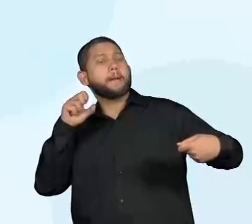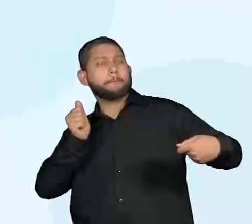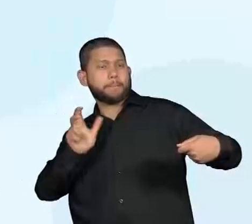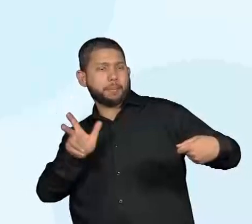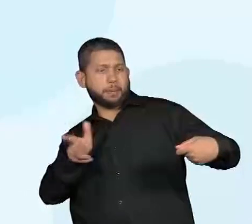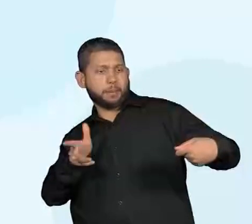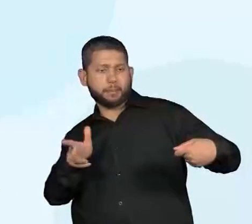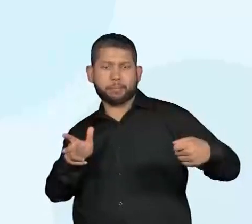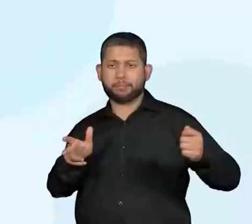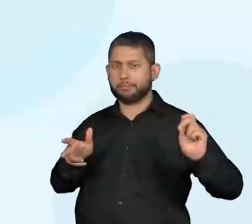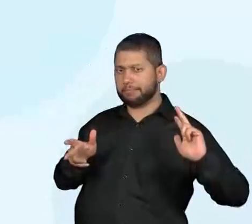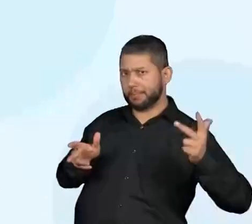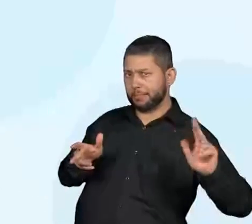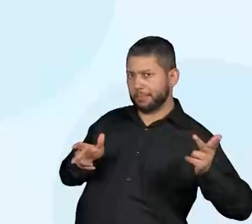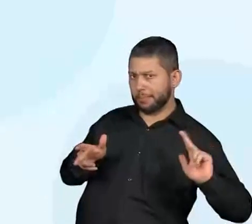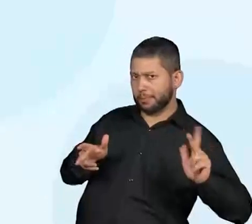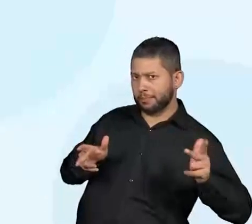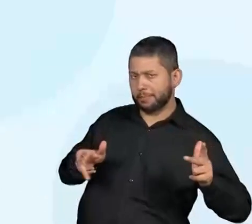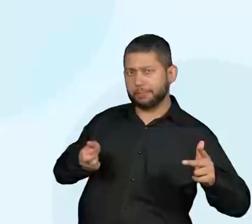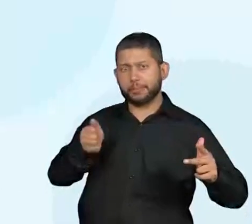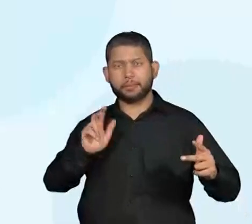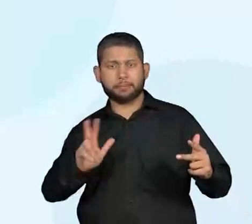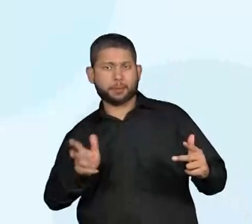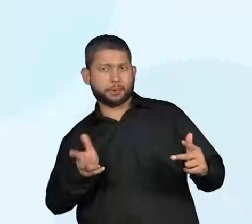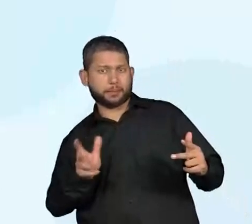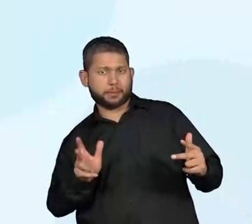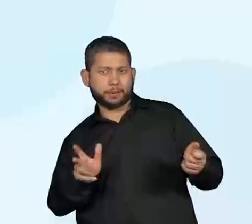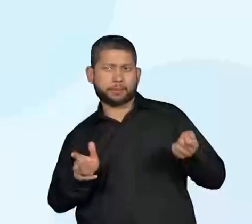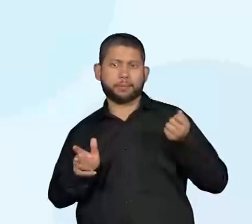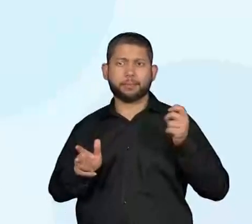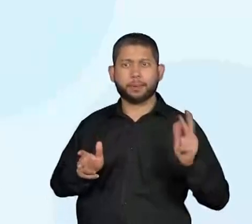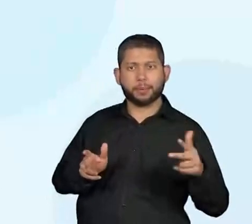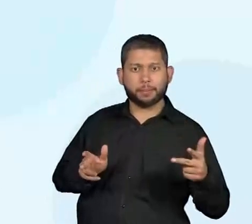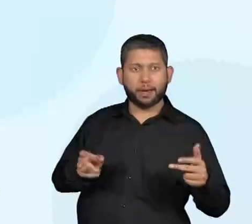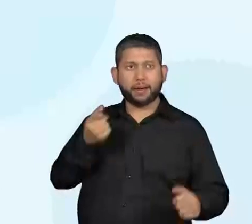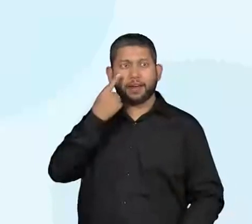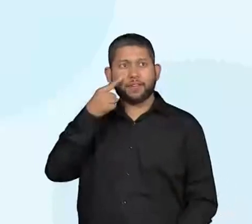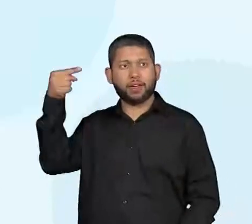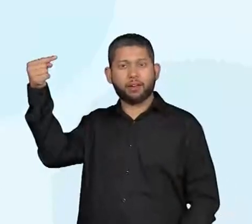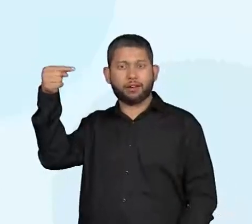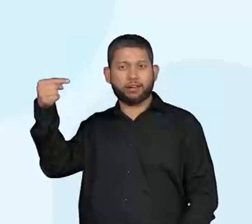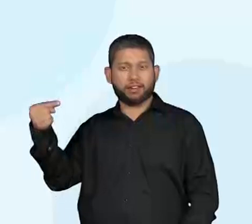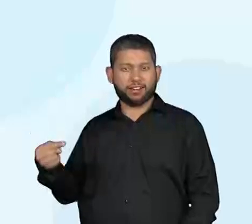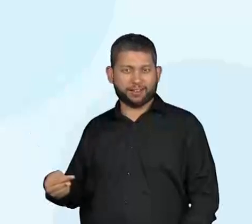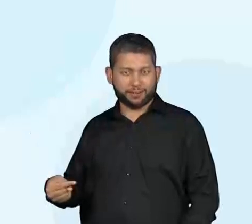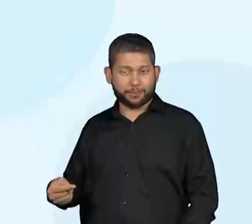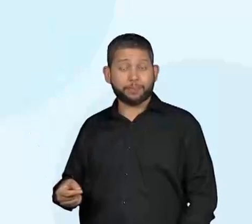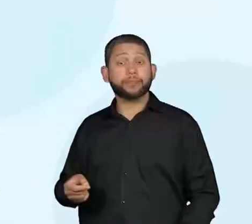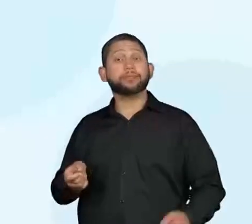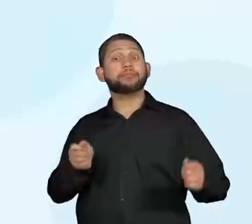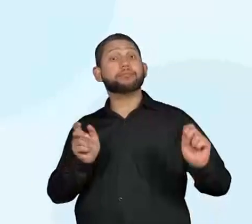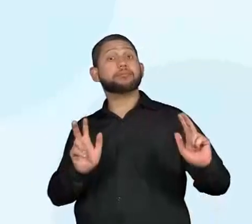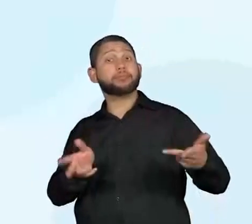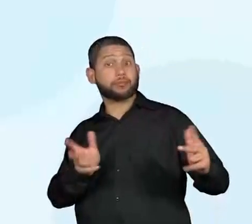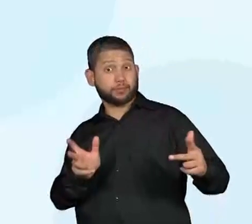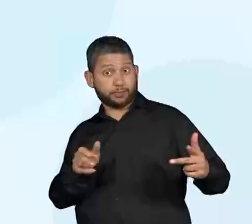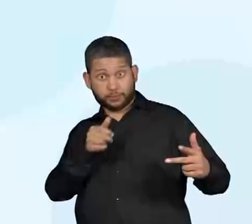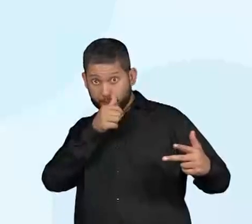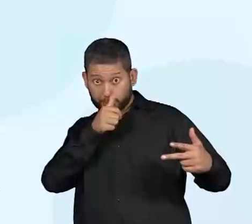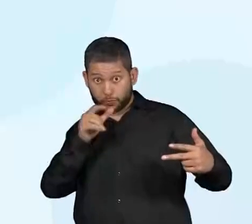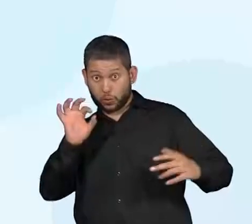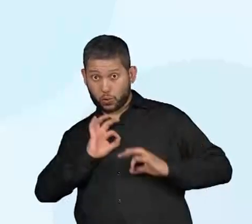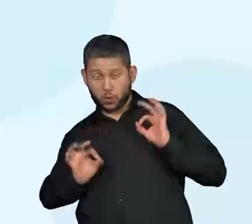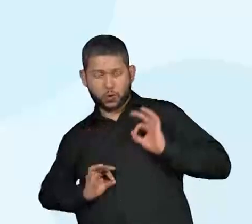querendo trazer para a gente? Ele está querendo mostrar a ação do ator, a ação do personagem. Onça.